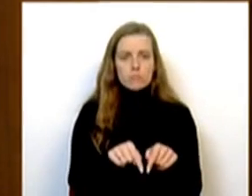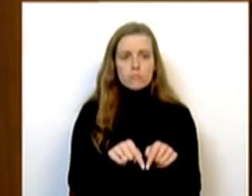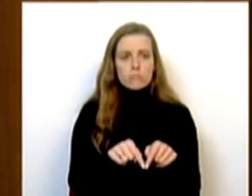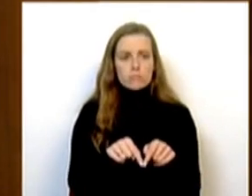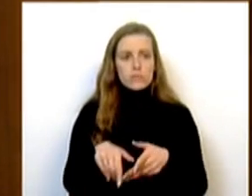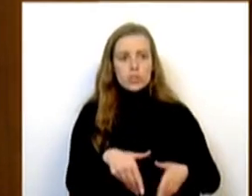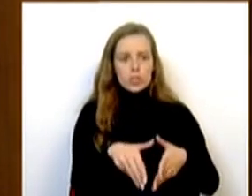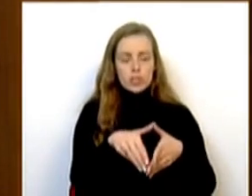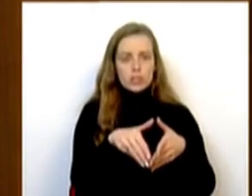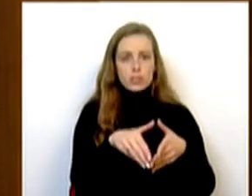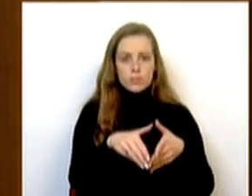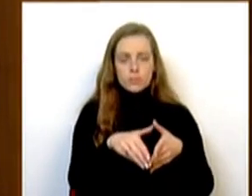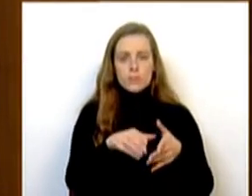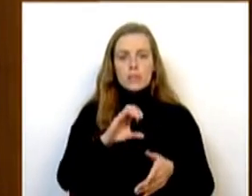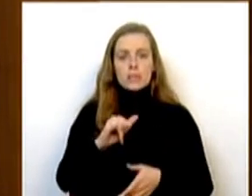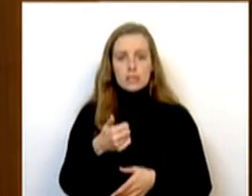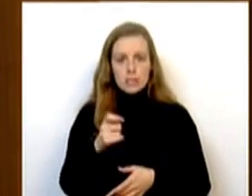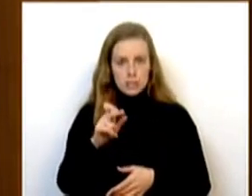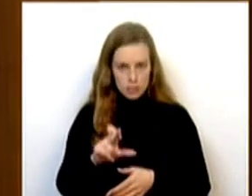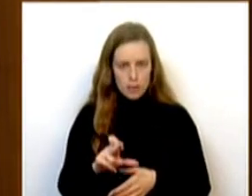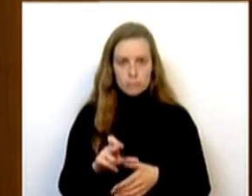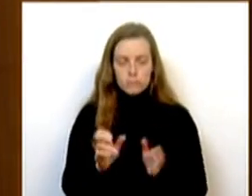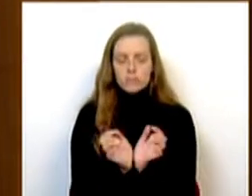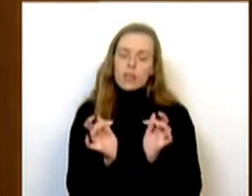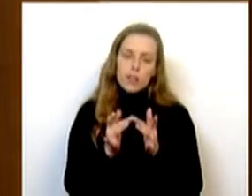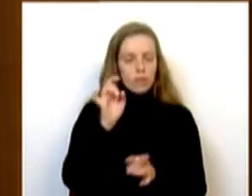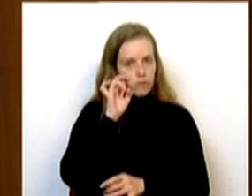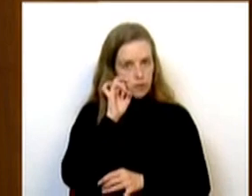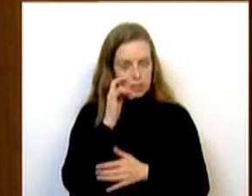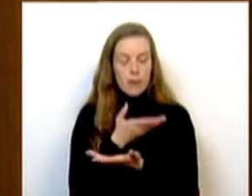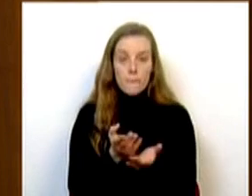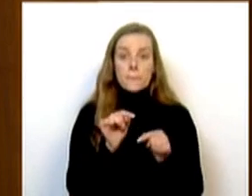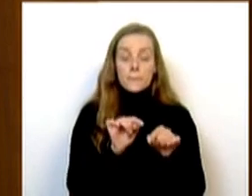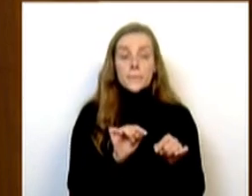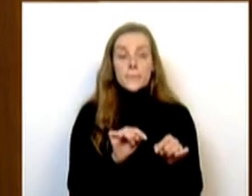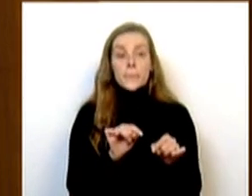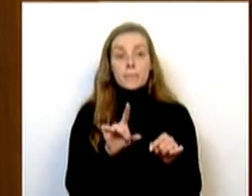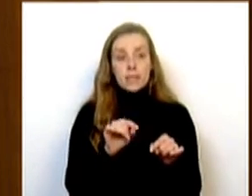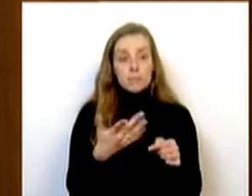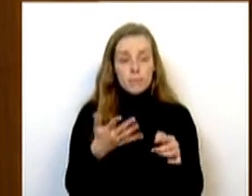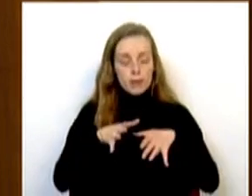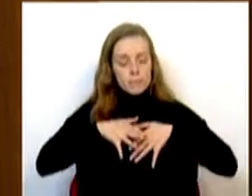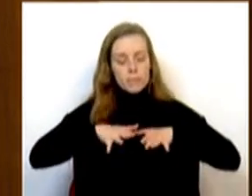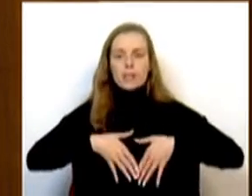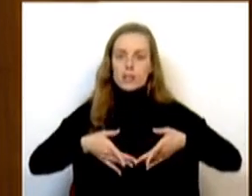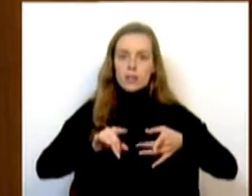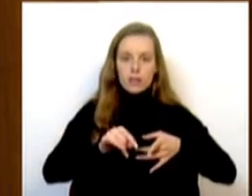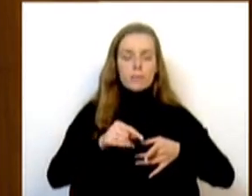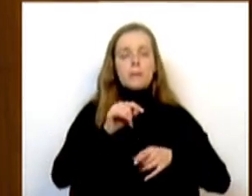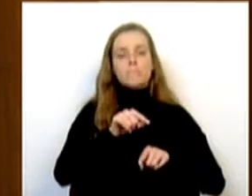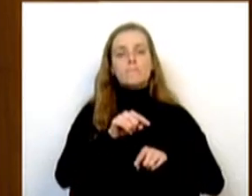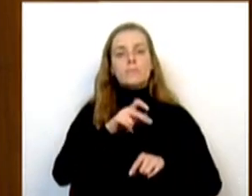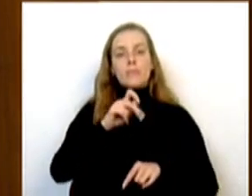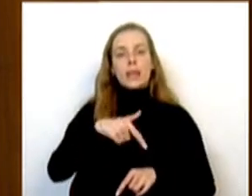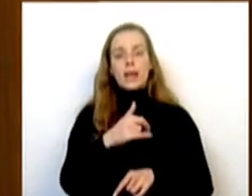estratégia para a ciberdefesa. O MUSAS, que é um projeto relativo ao sistema marítimo antissubmarino não tripulado,